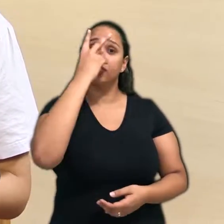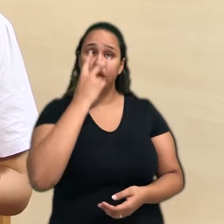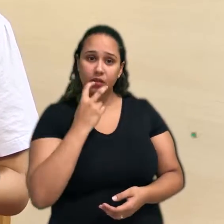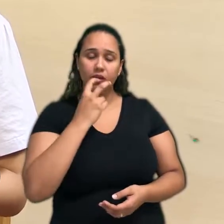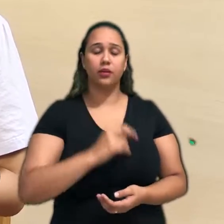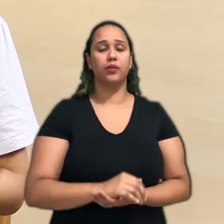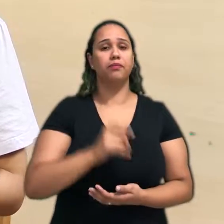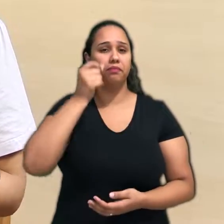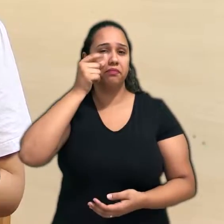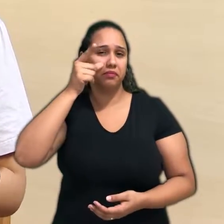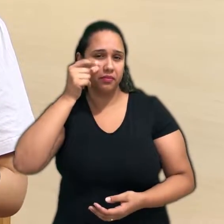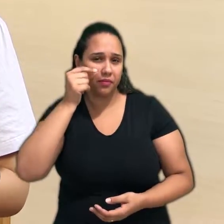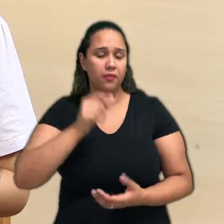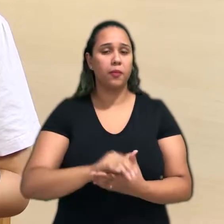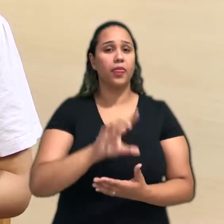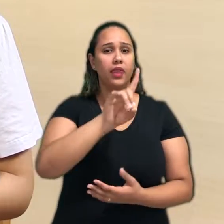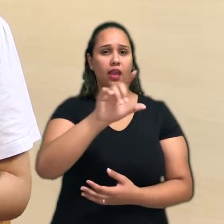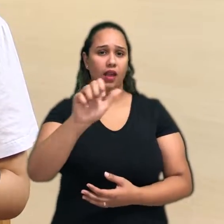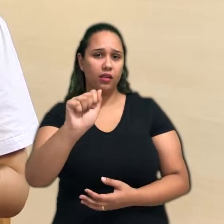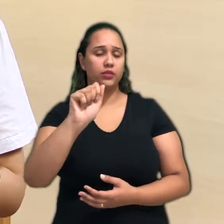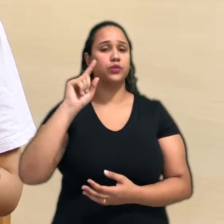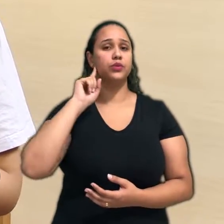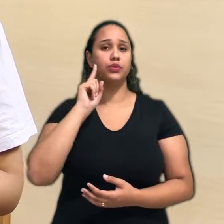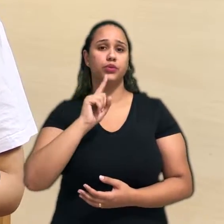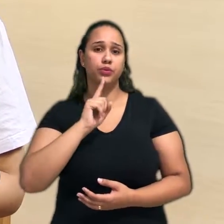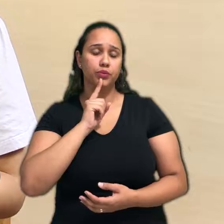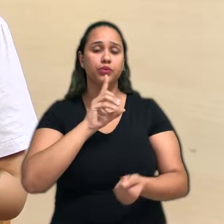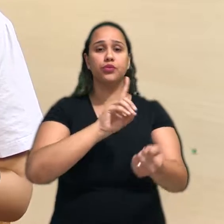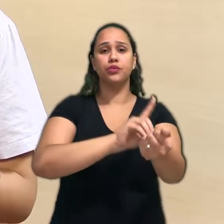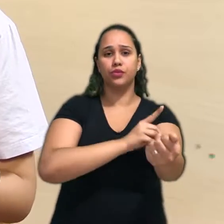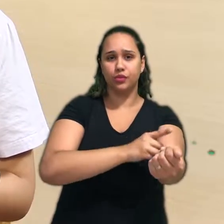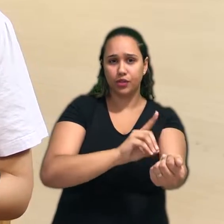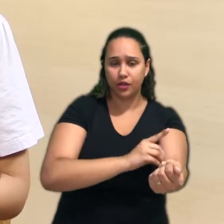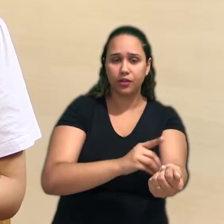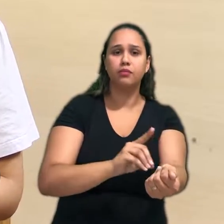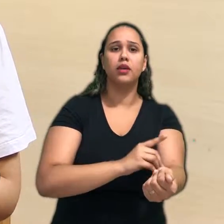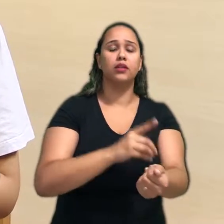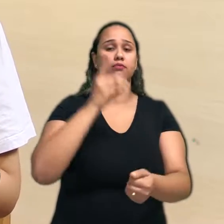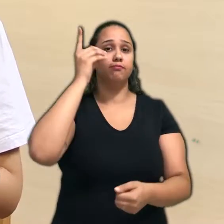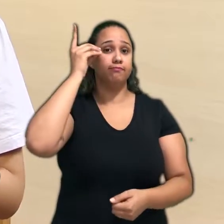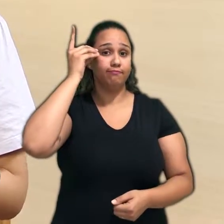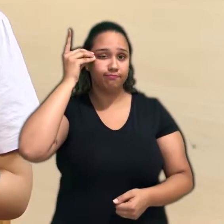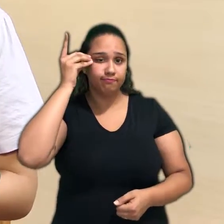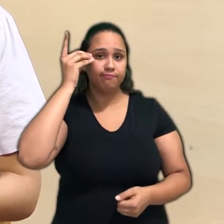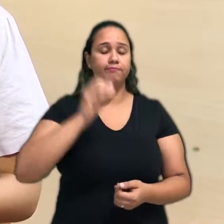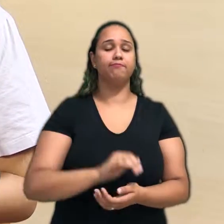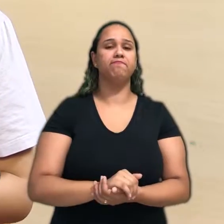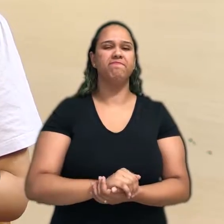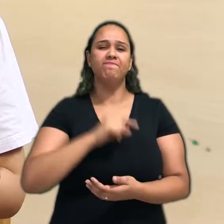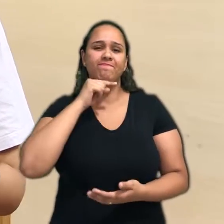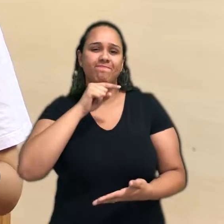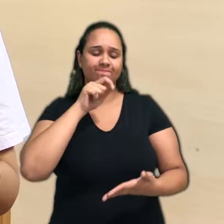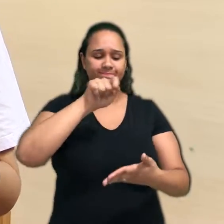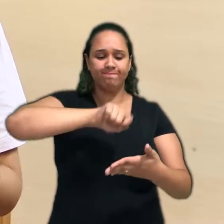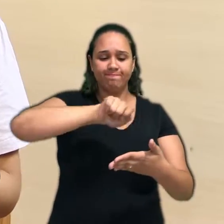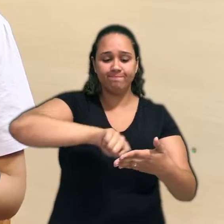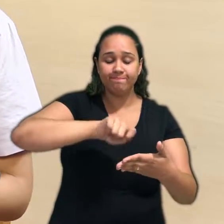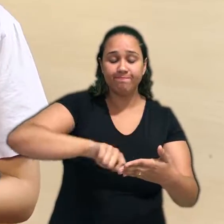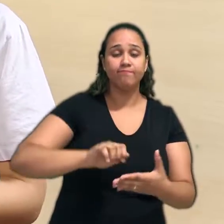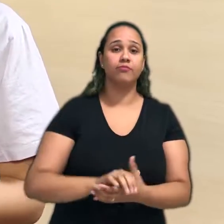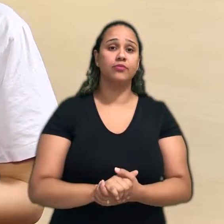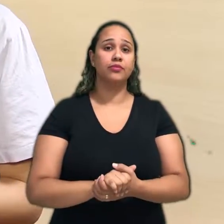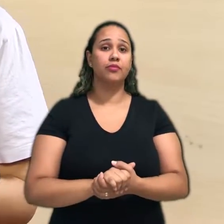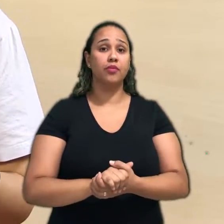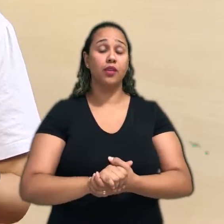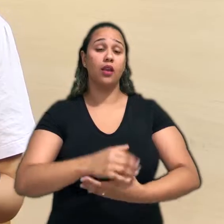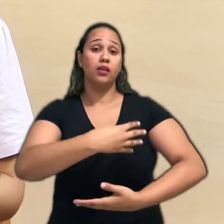total, auditiva, diabetes, síndrome de Irlen, síndrome de Dow, desgrafia, pessoas que